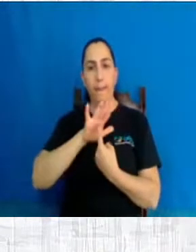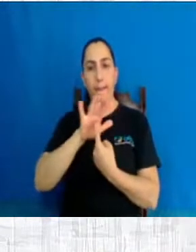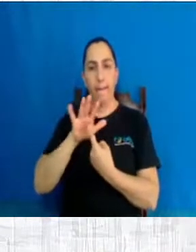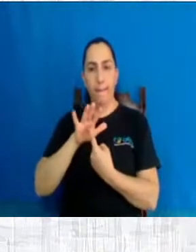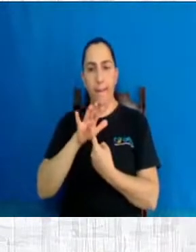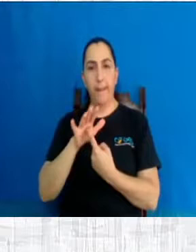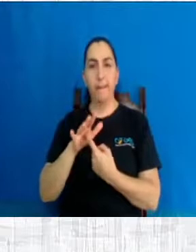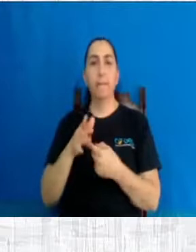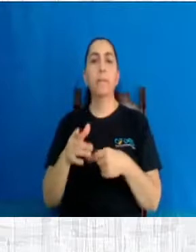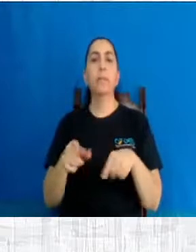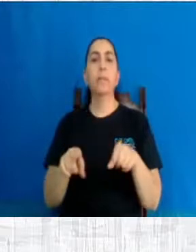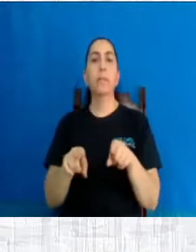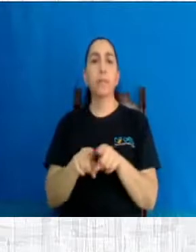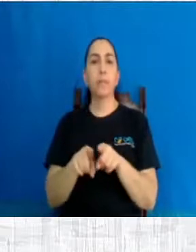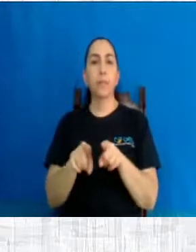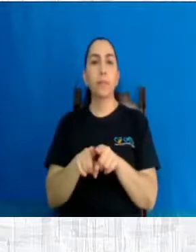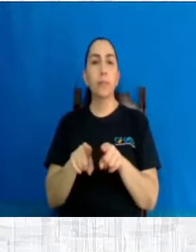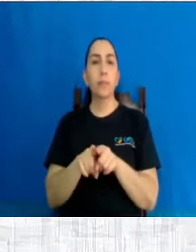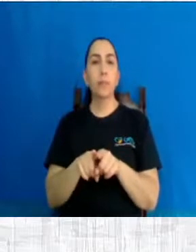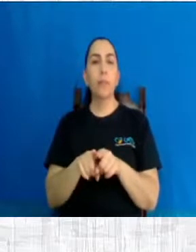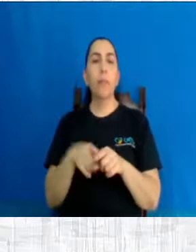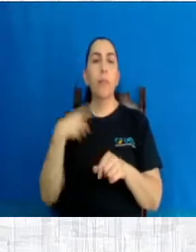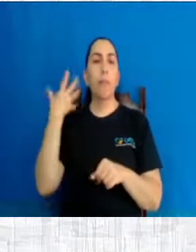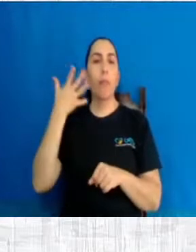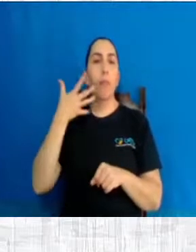seminário realizado lá em Goiânia, em 2018,